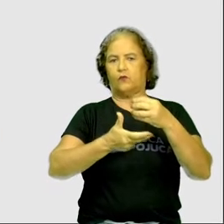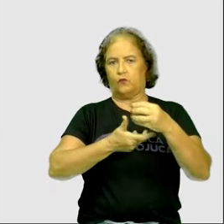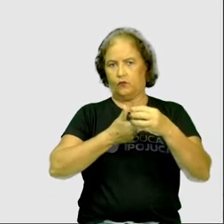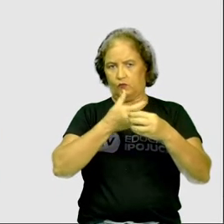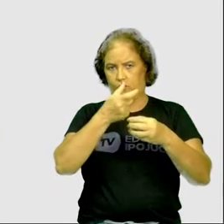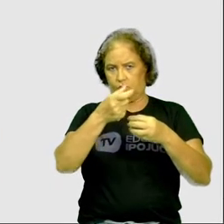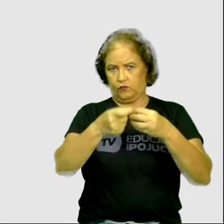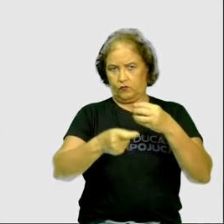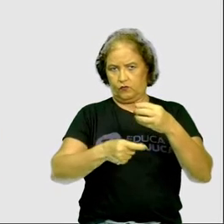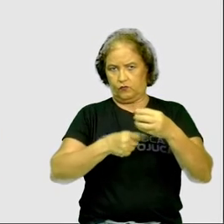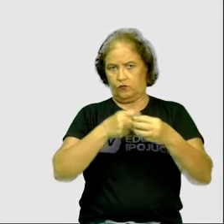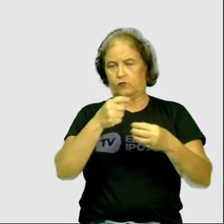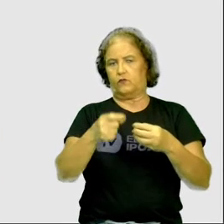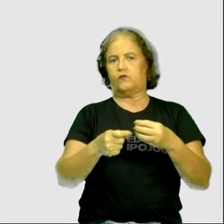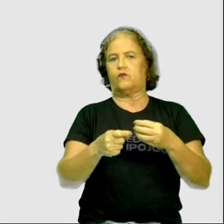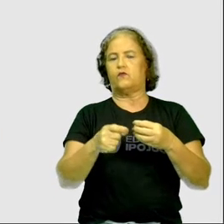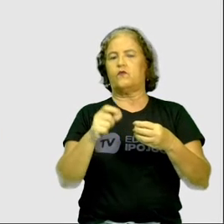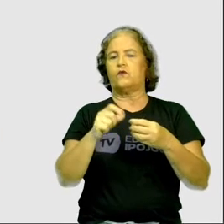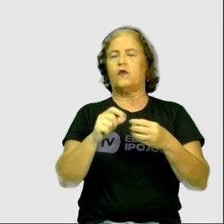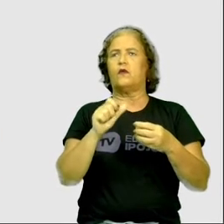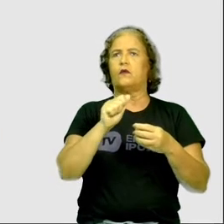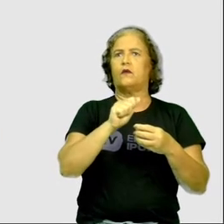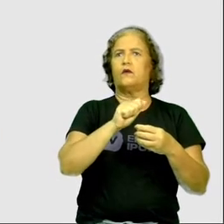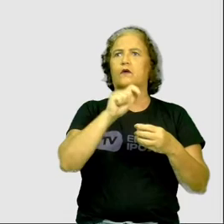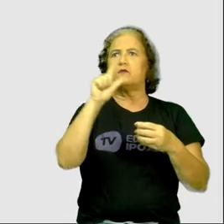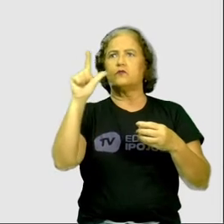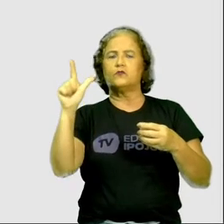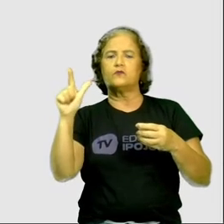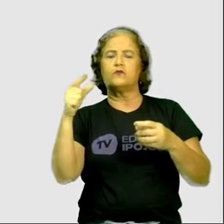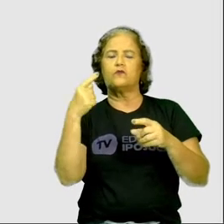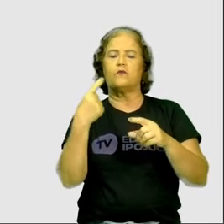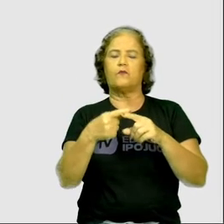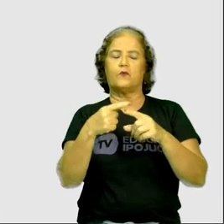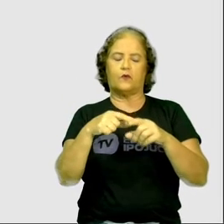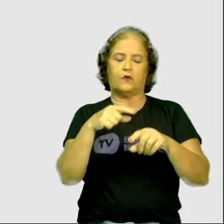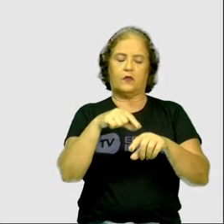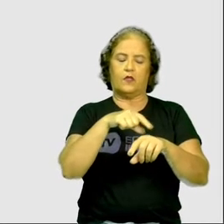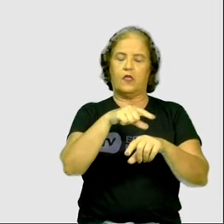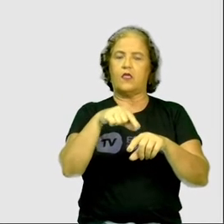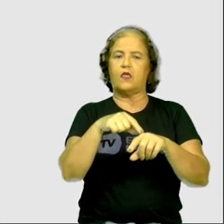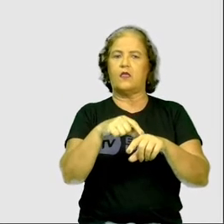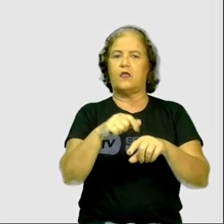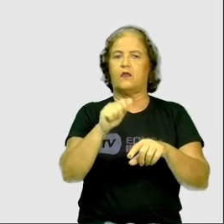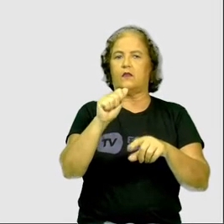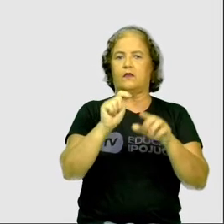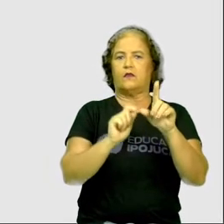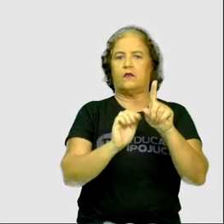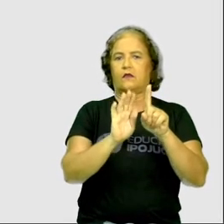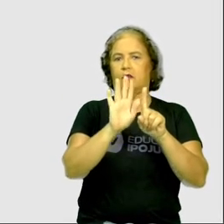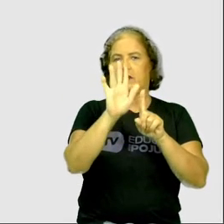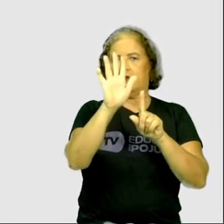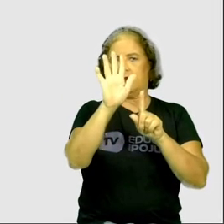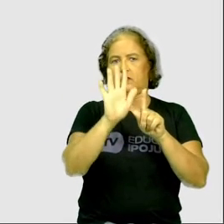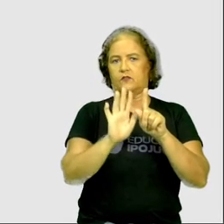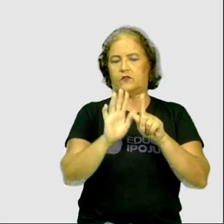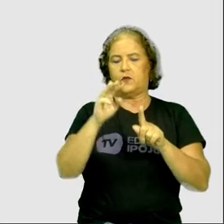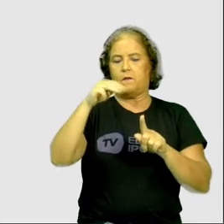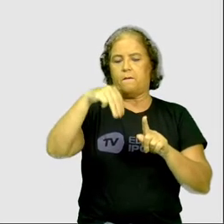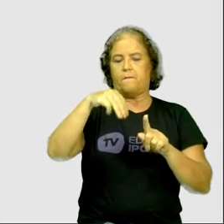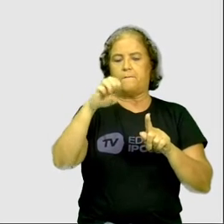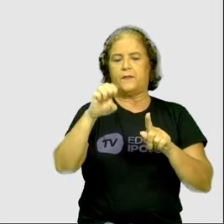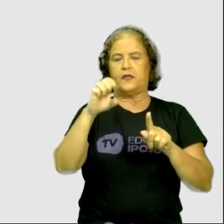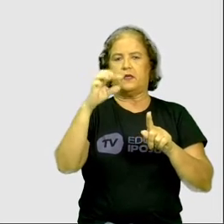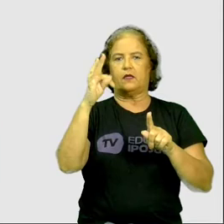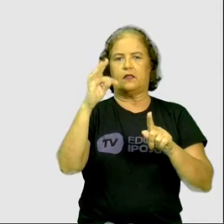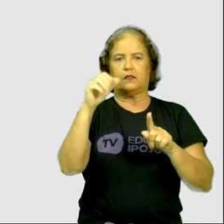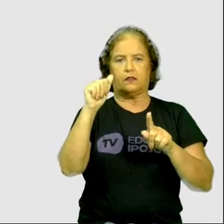Porque a sua atmosfera é rica em gás metano. E Urano, ele é um planeta com pouca